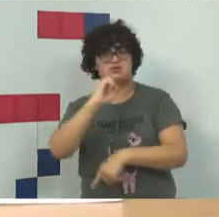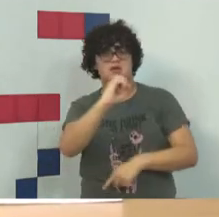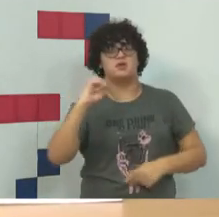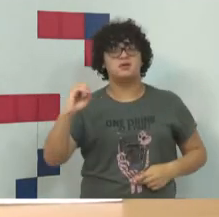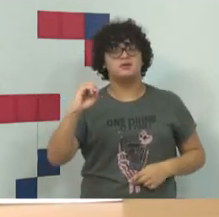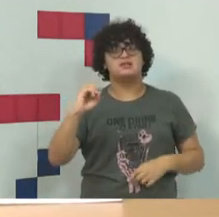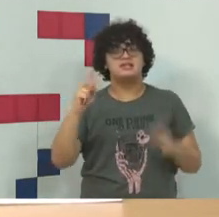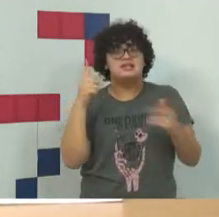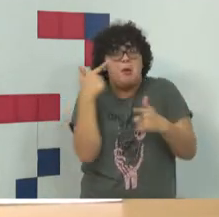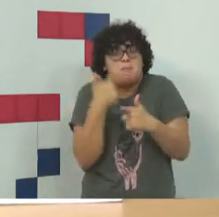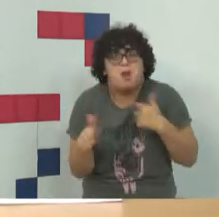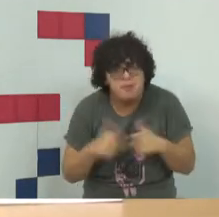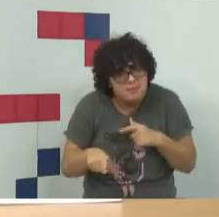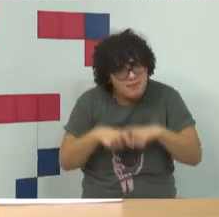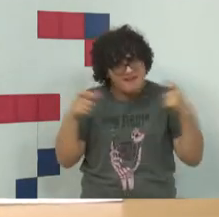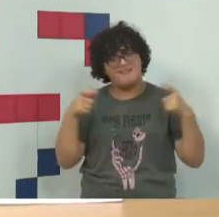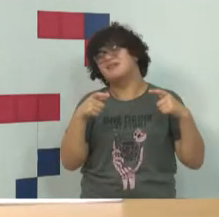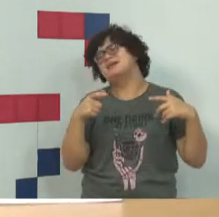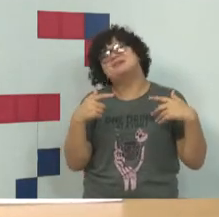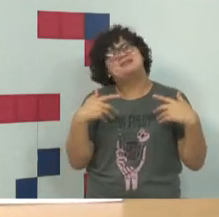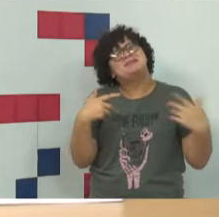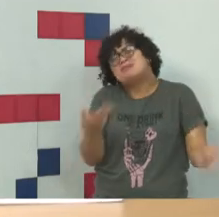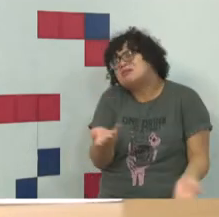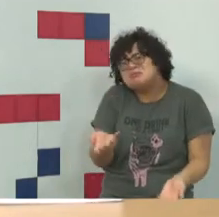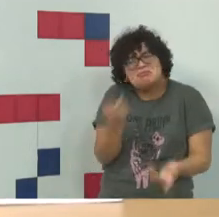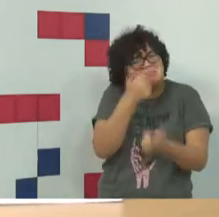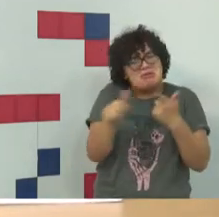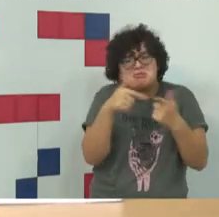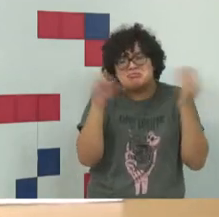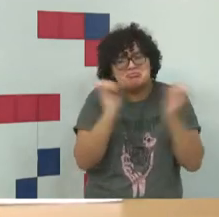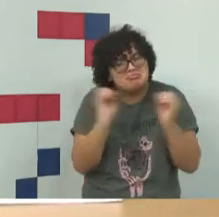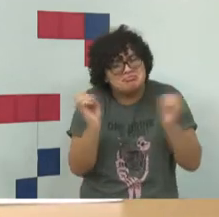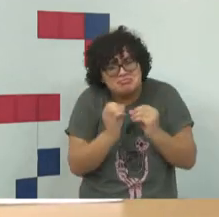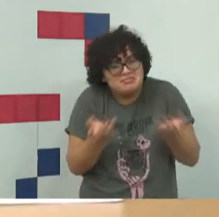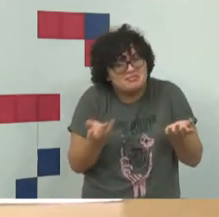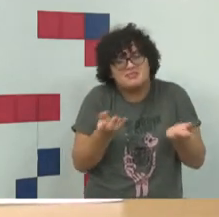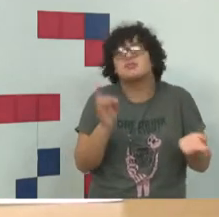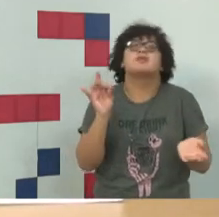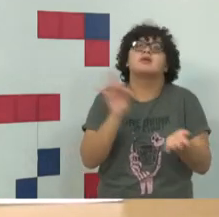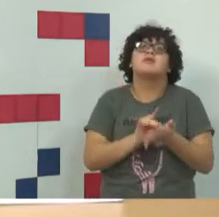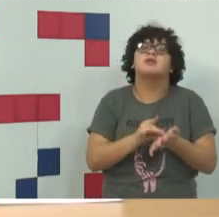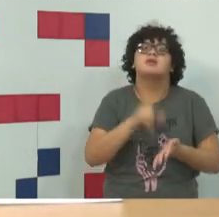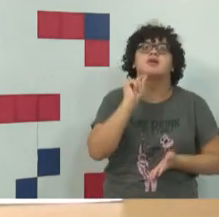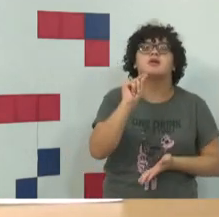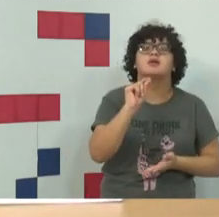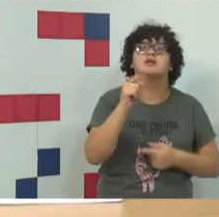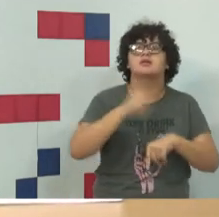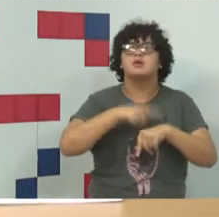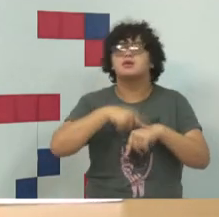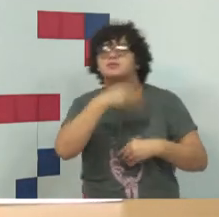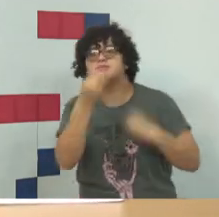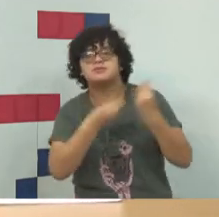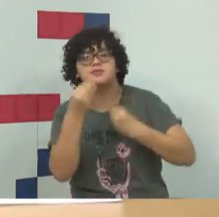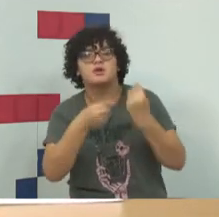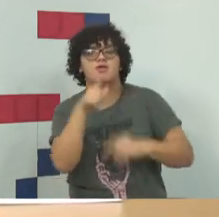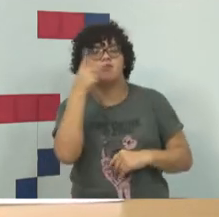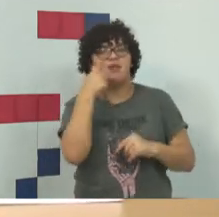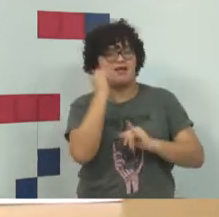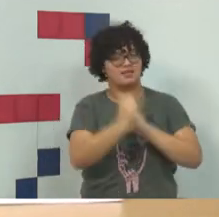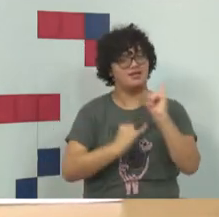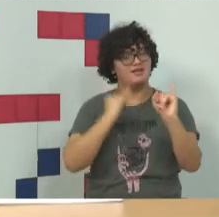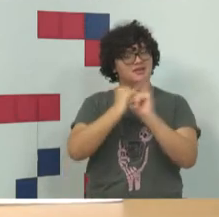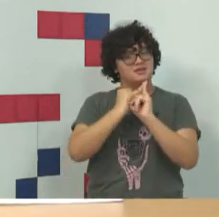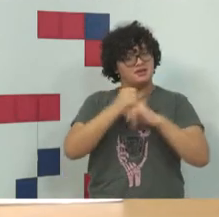Isso poderia ser um grande problema, no final, não foi um grande problema, mas a verdade é que era um momento em que se falava muito de internet